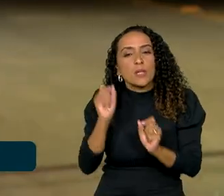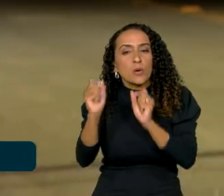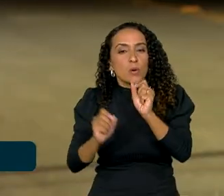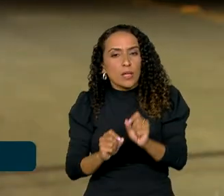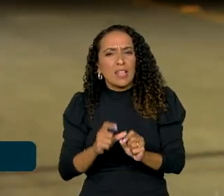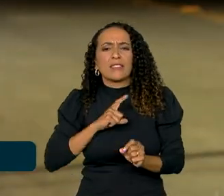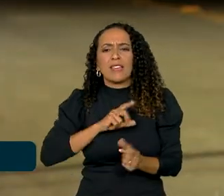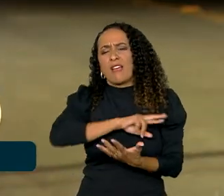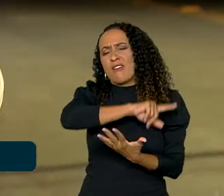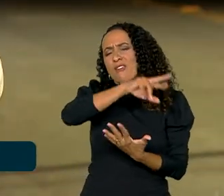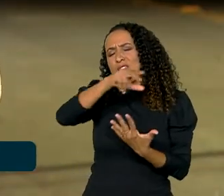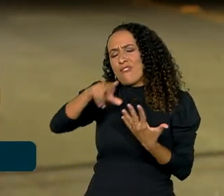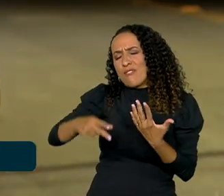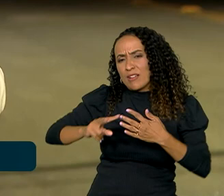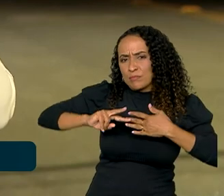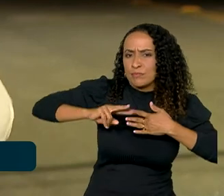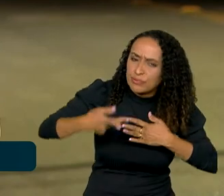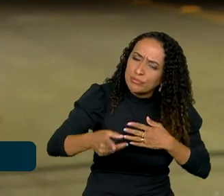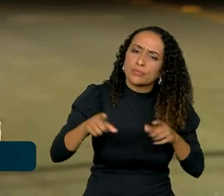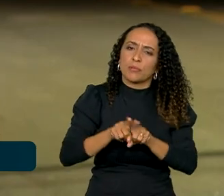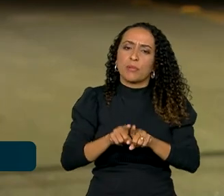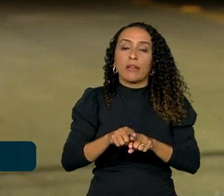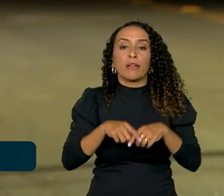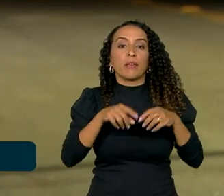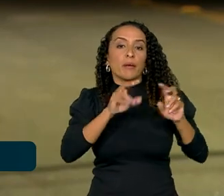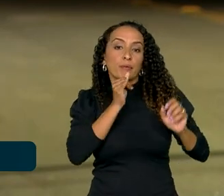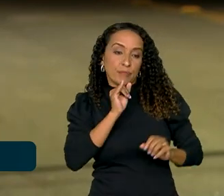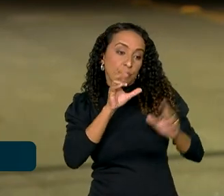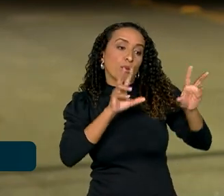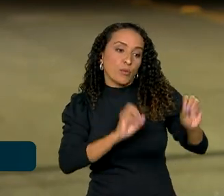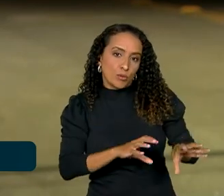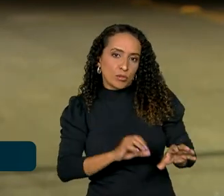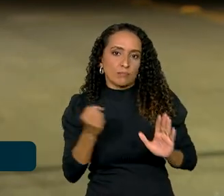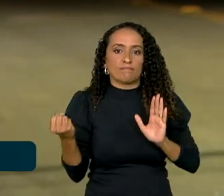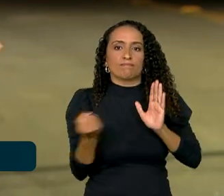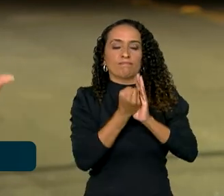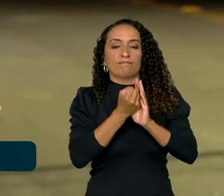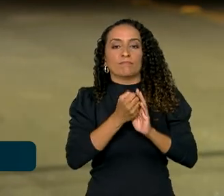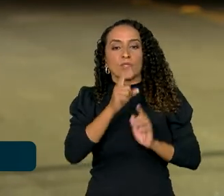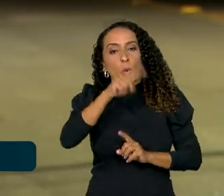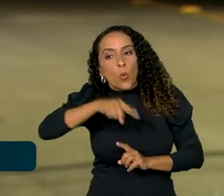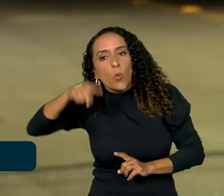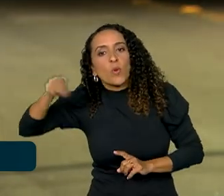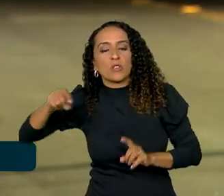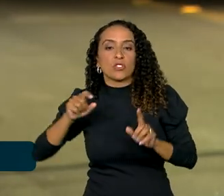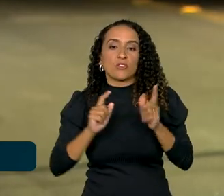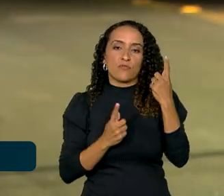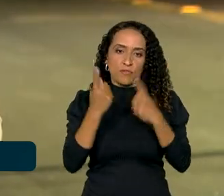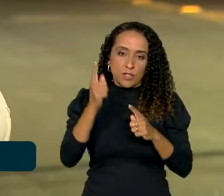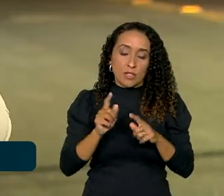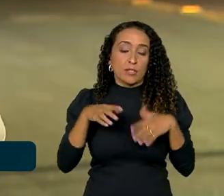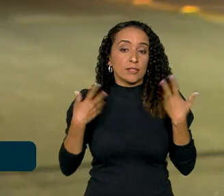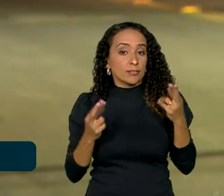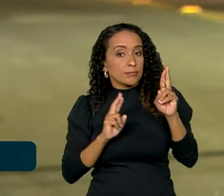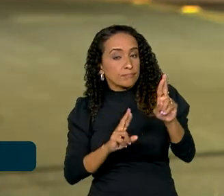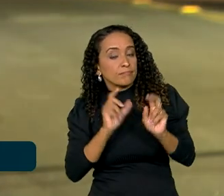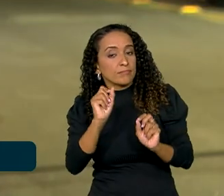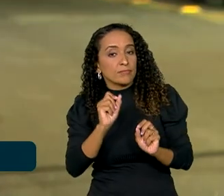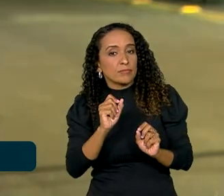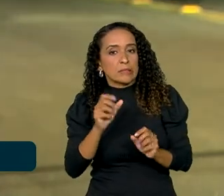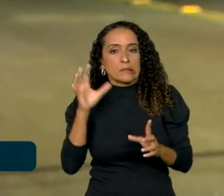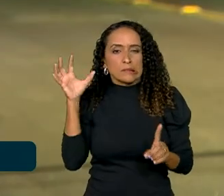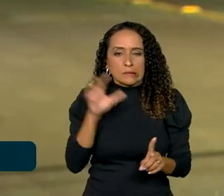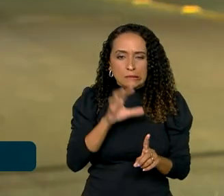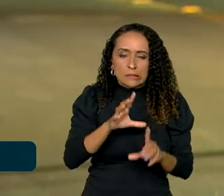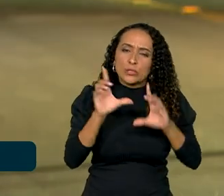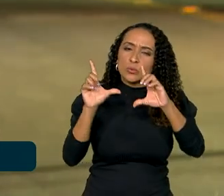que há muitos efeitos sazonais, como o eixo da educação, impactando o índice de fevereiro. Então, a tendência é de que essas pressões